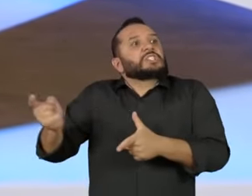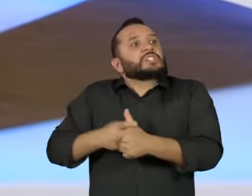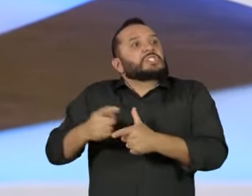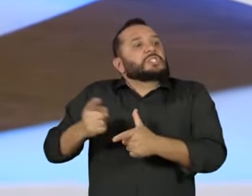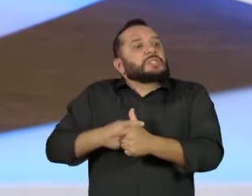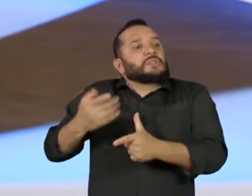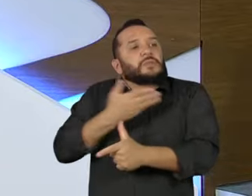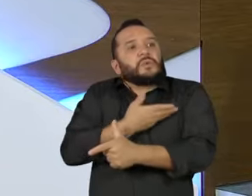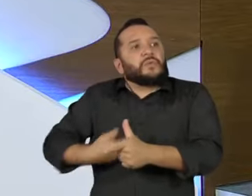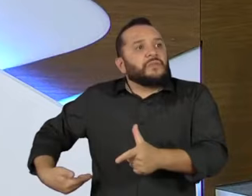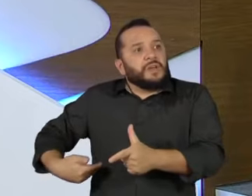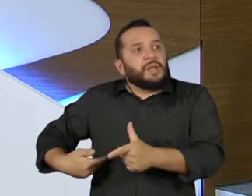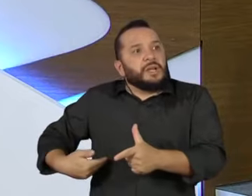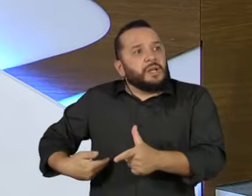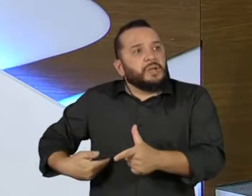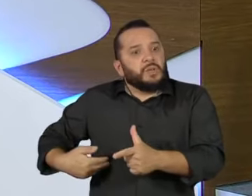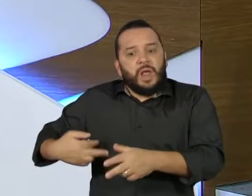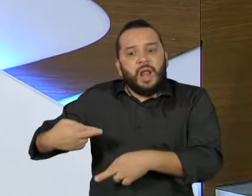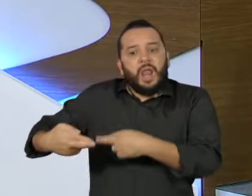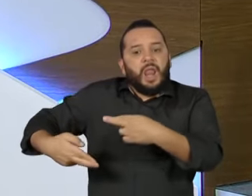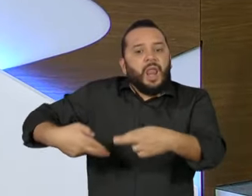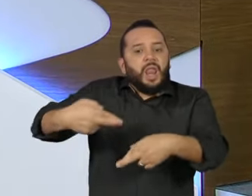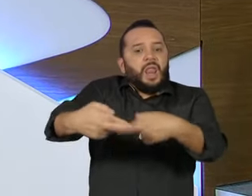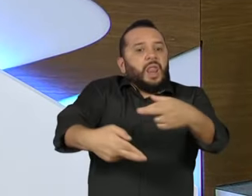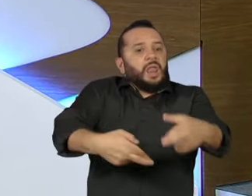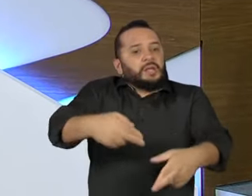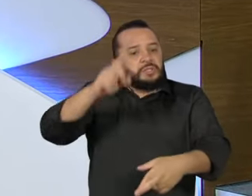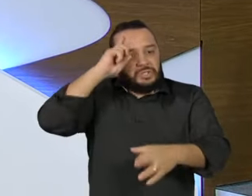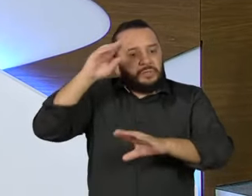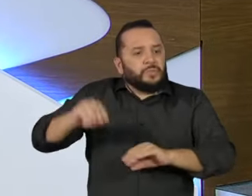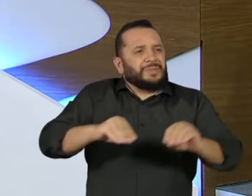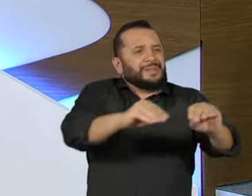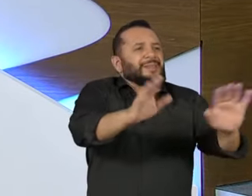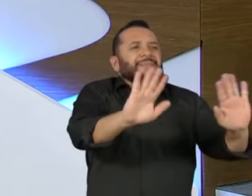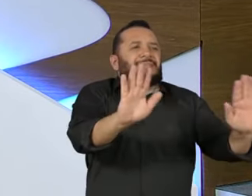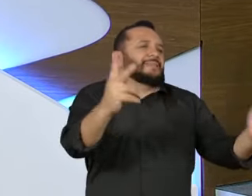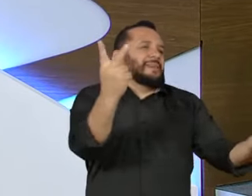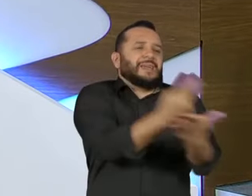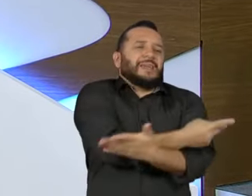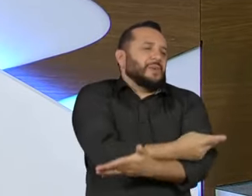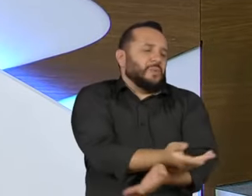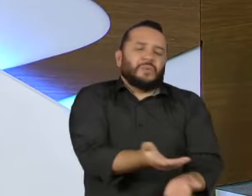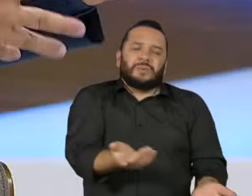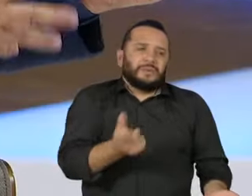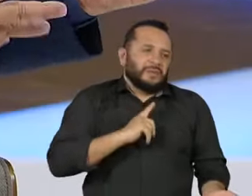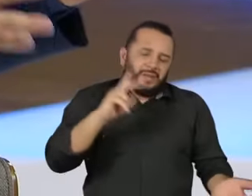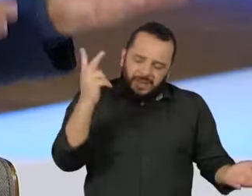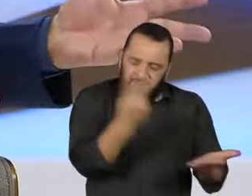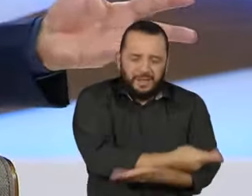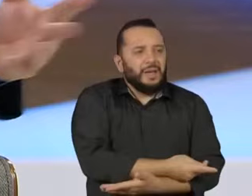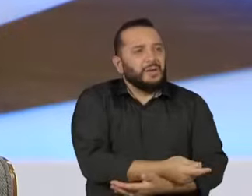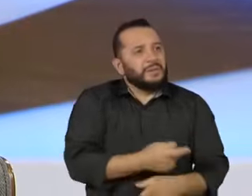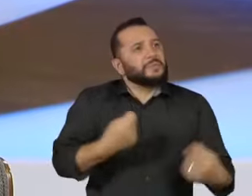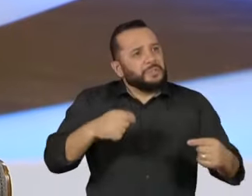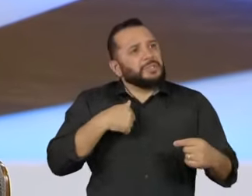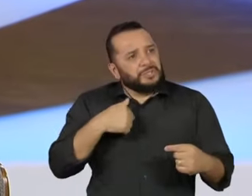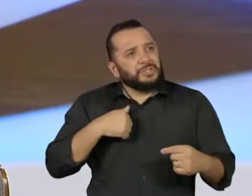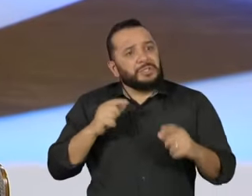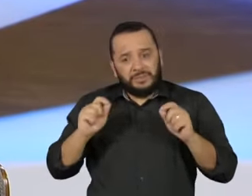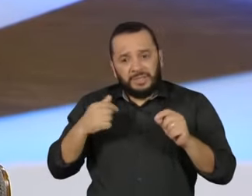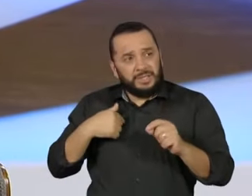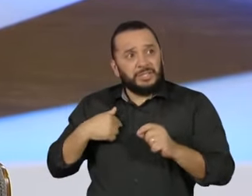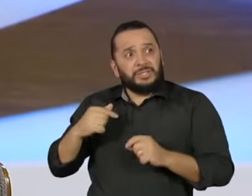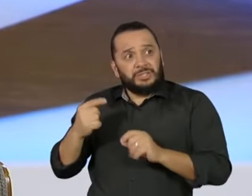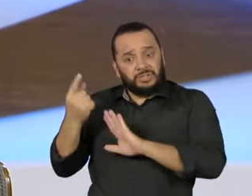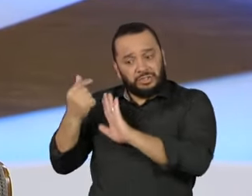sabe? Isso foi um erro enorme. Você podia reestruturar os programas sociais. Dinheiro no orçamento tem, mas você tem